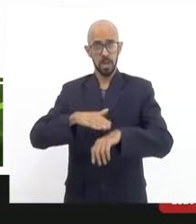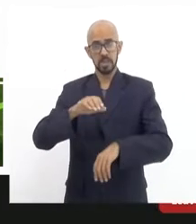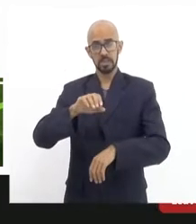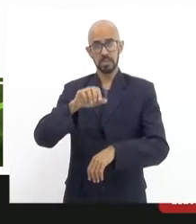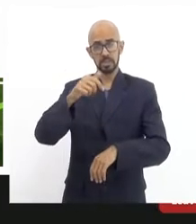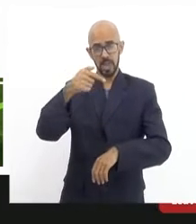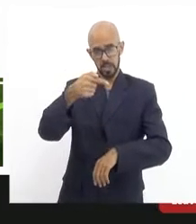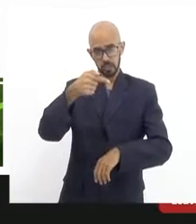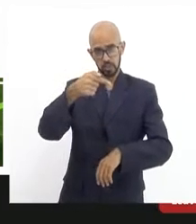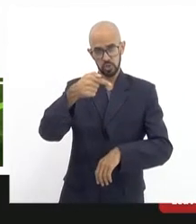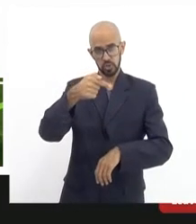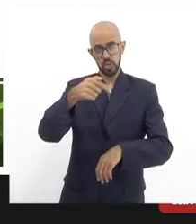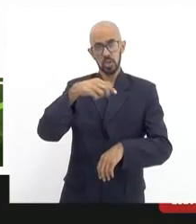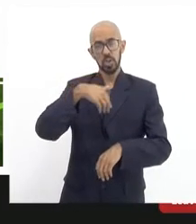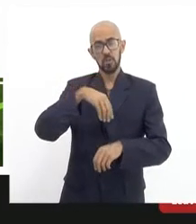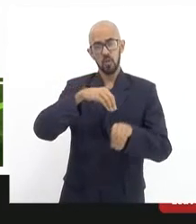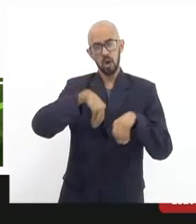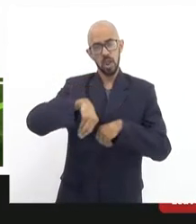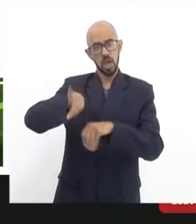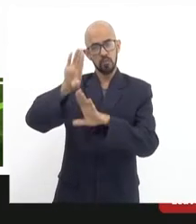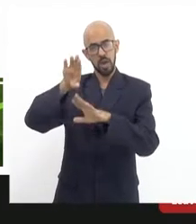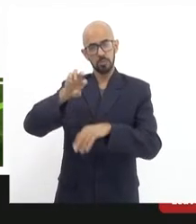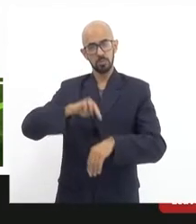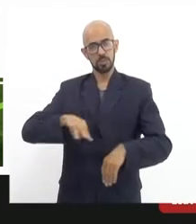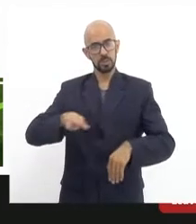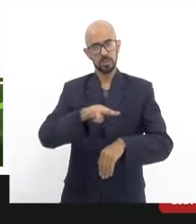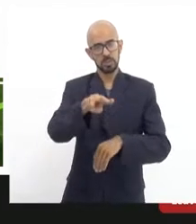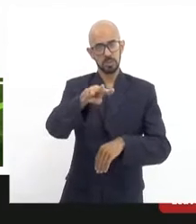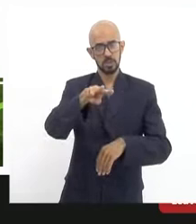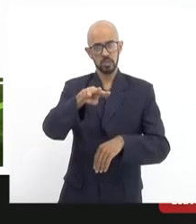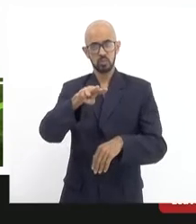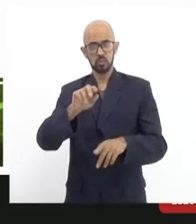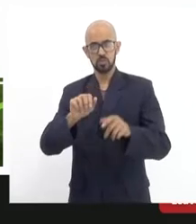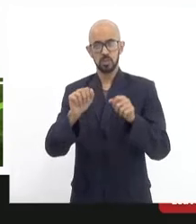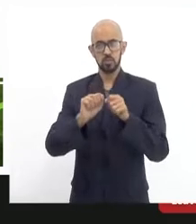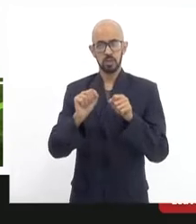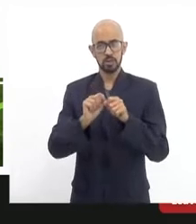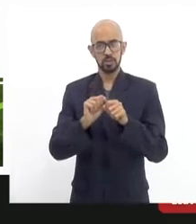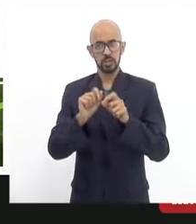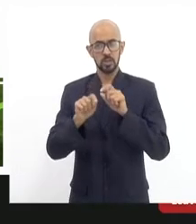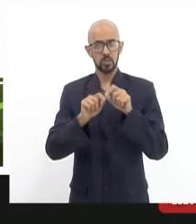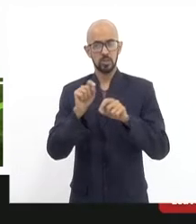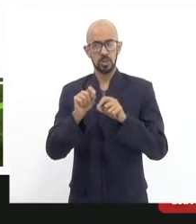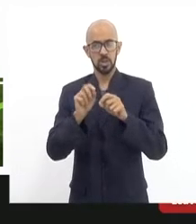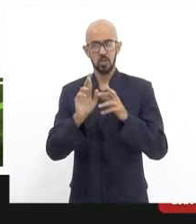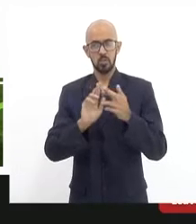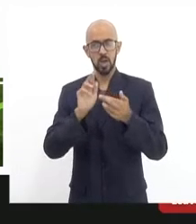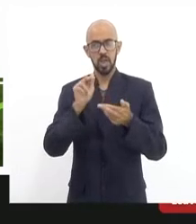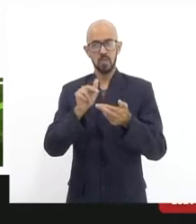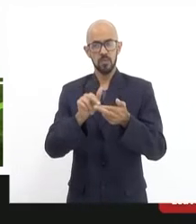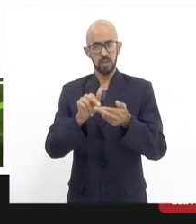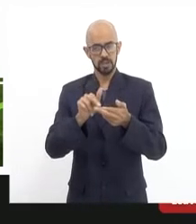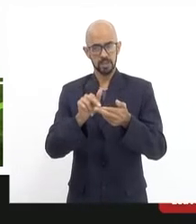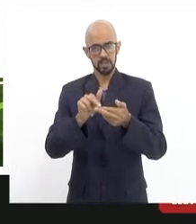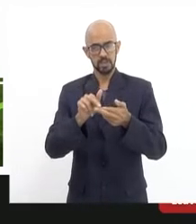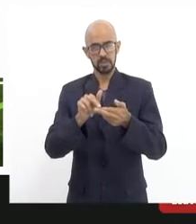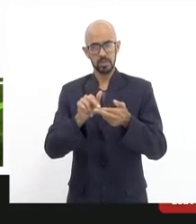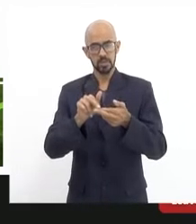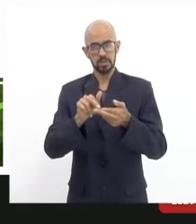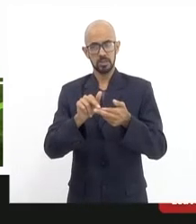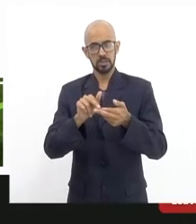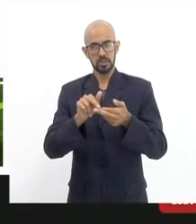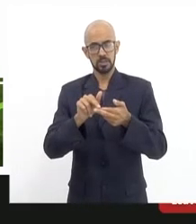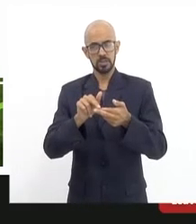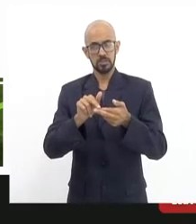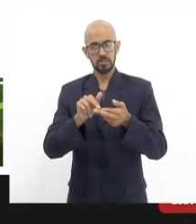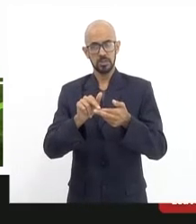bondes foram para Três Rios para servir de referência, imagina, para servir de